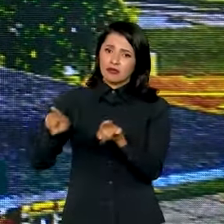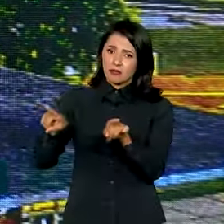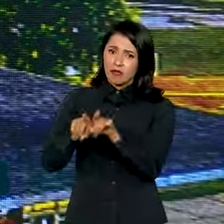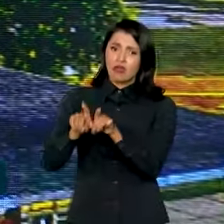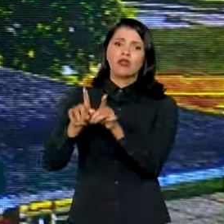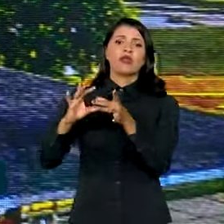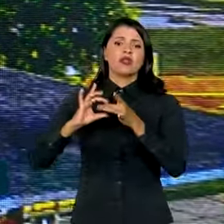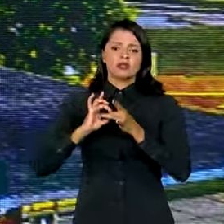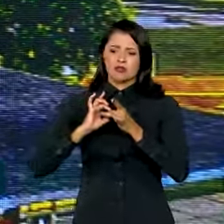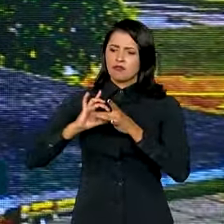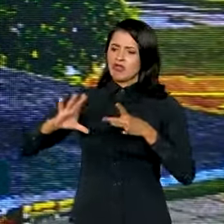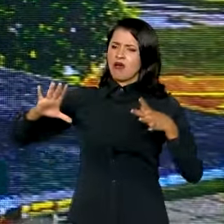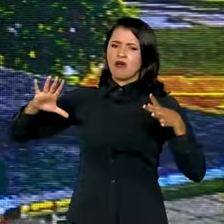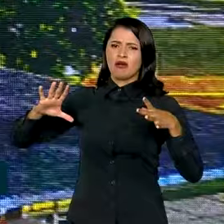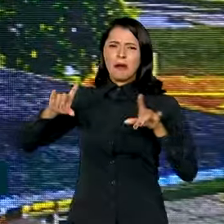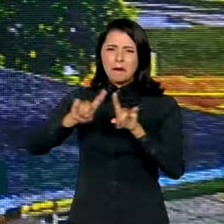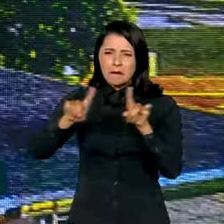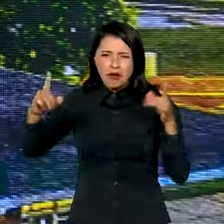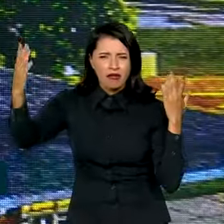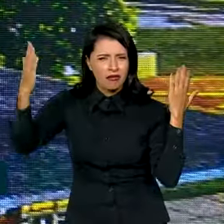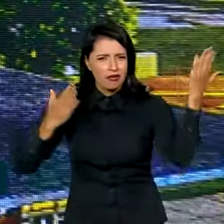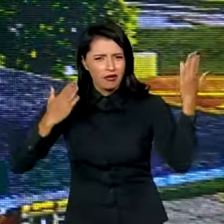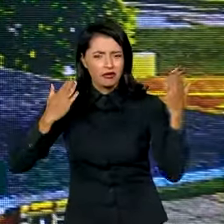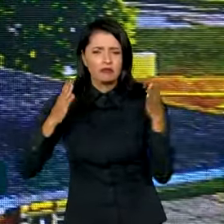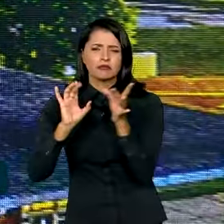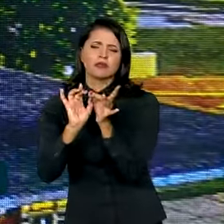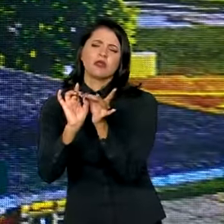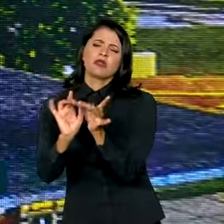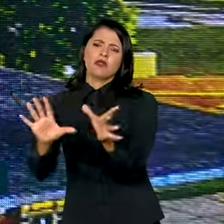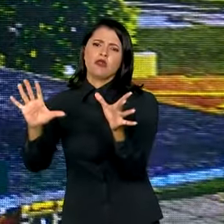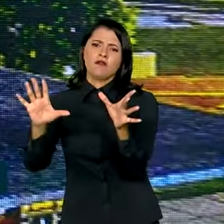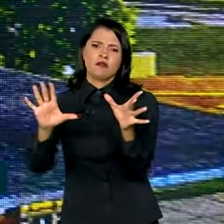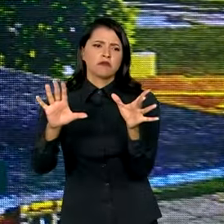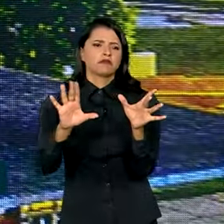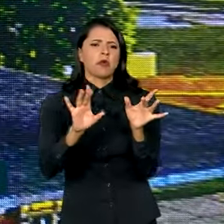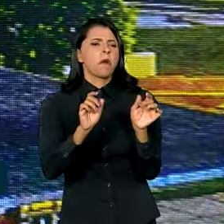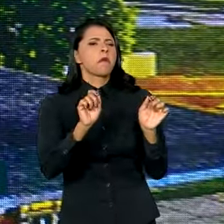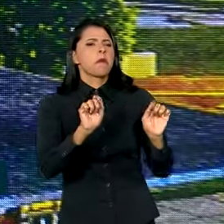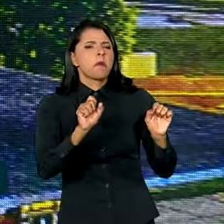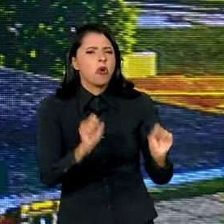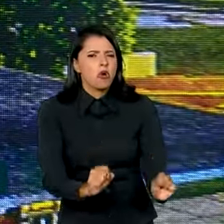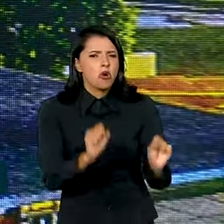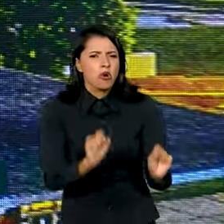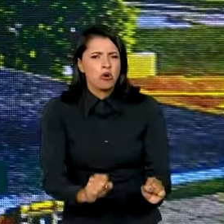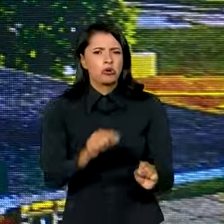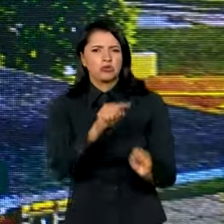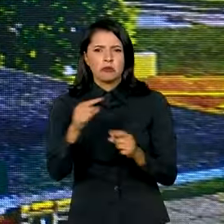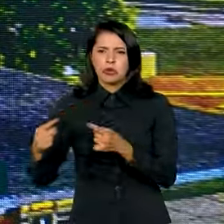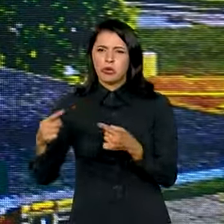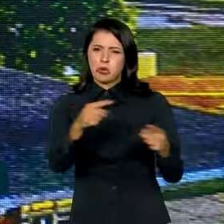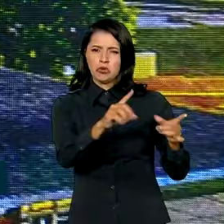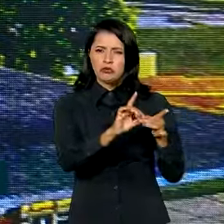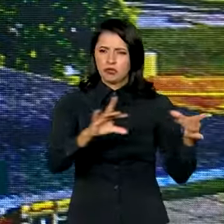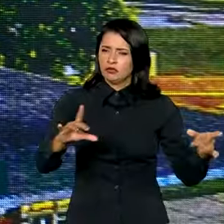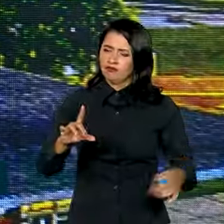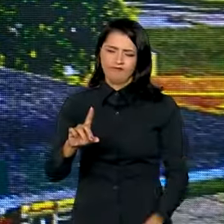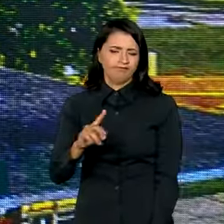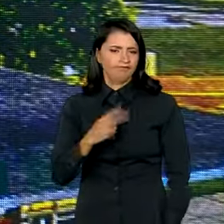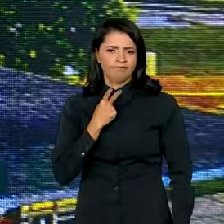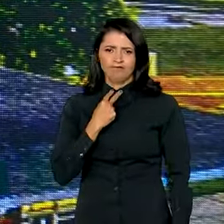Mas que ninguém confunda liberdade com permissão para tentar contra a democracia.